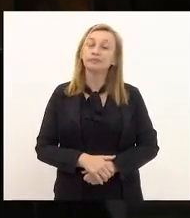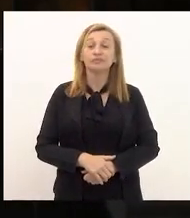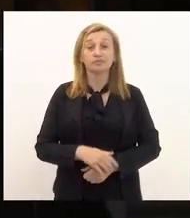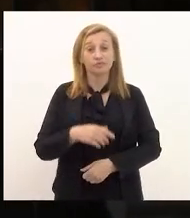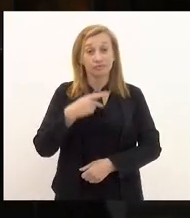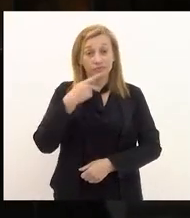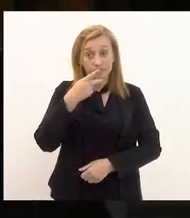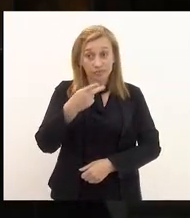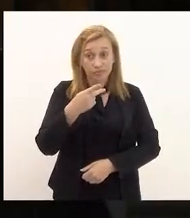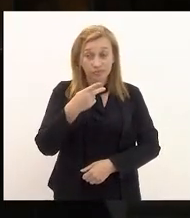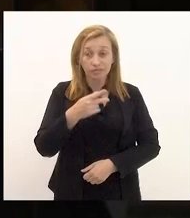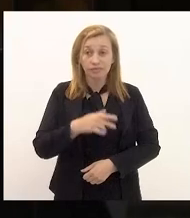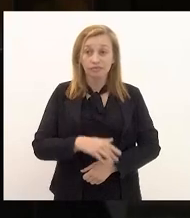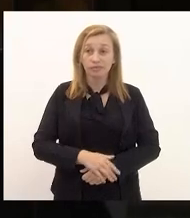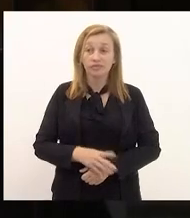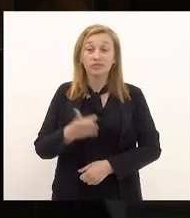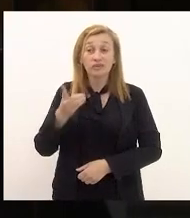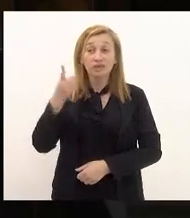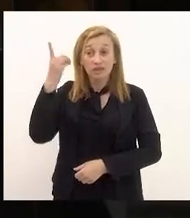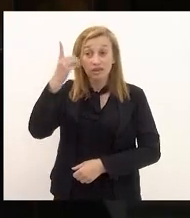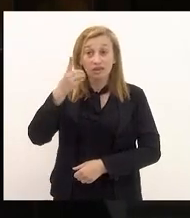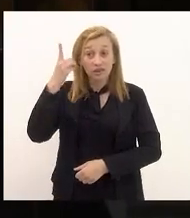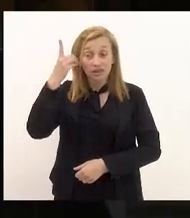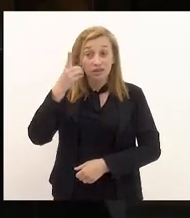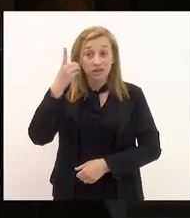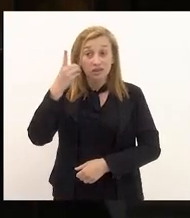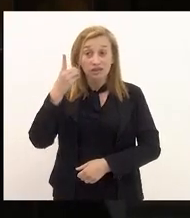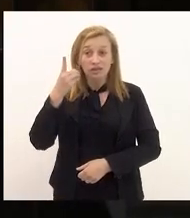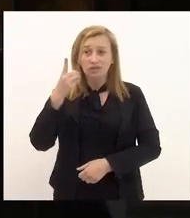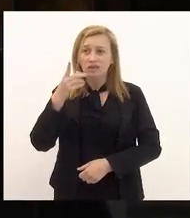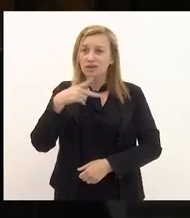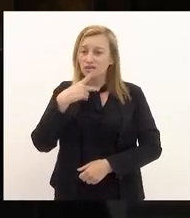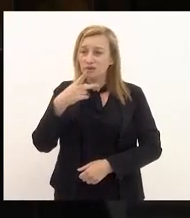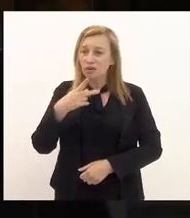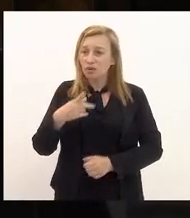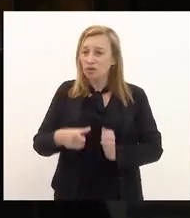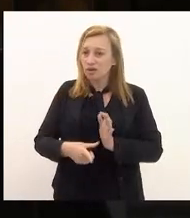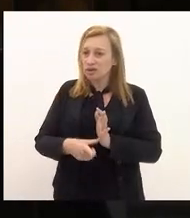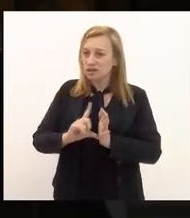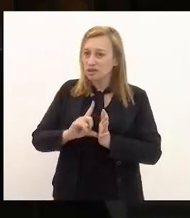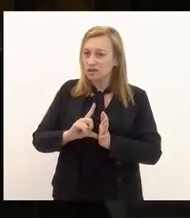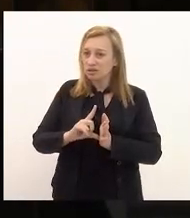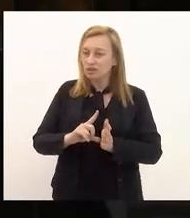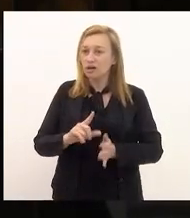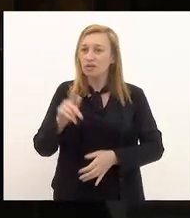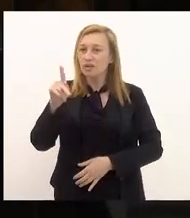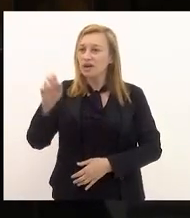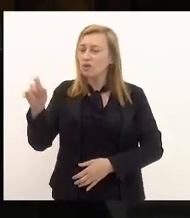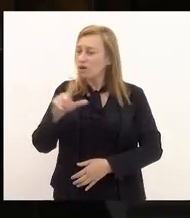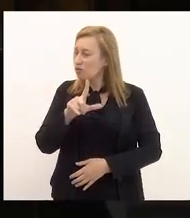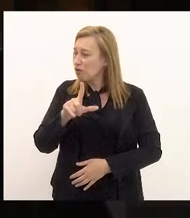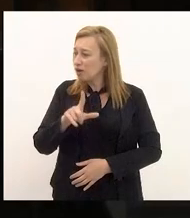a fala da deputada que me antecedeu deputada do PSOL